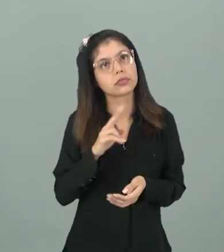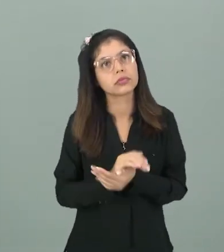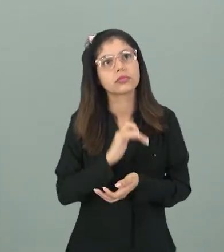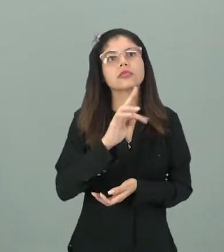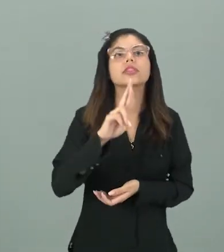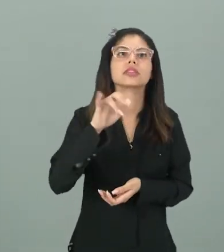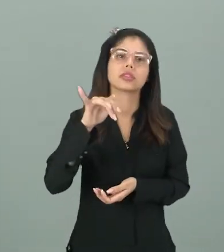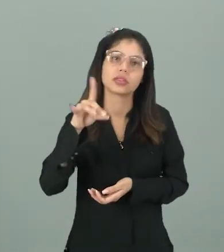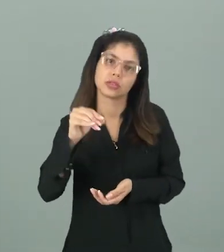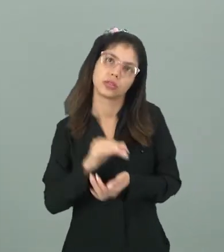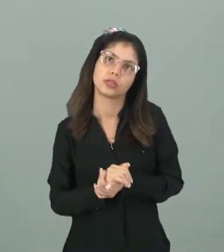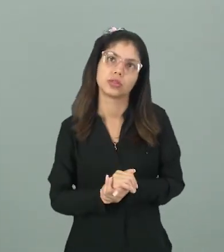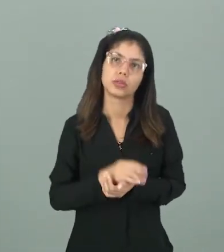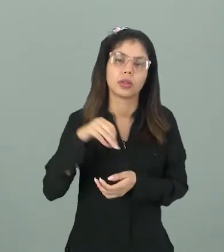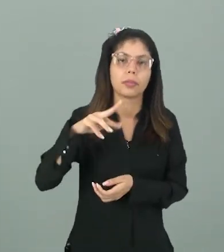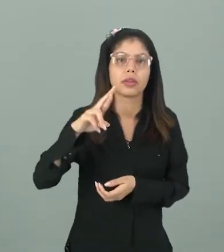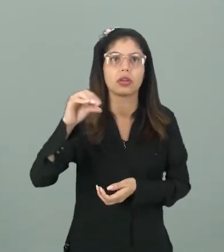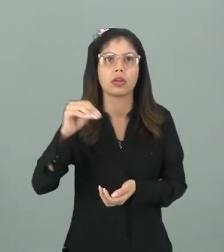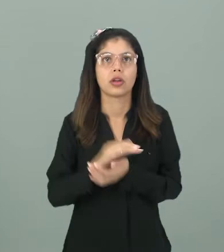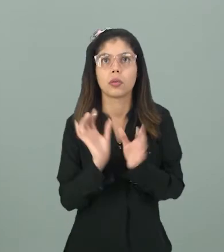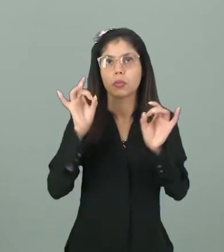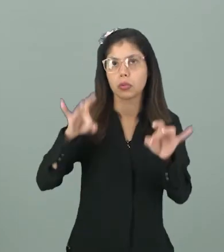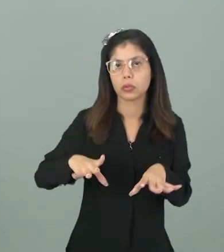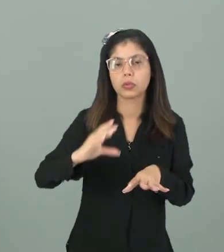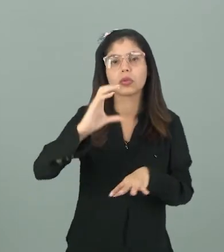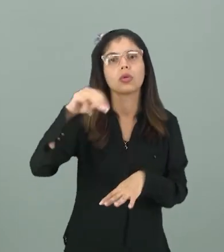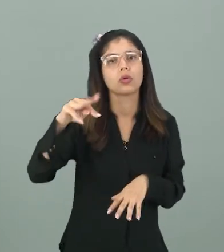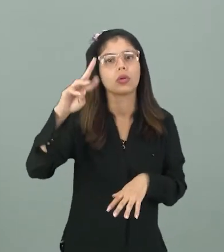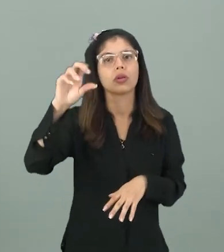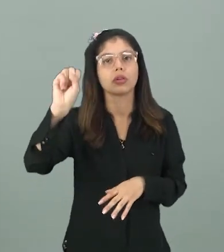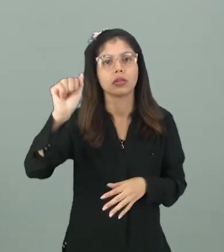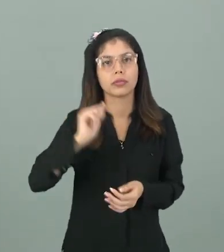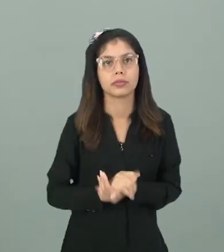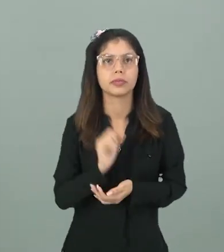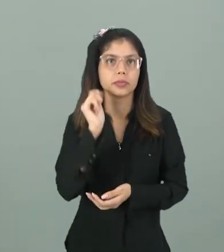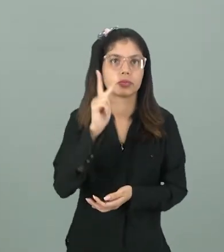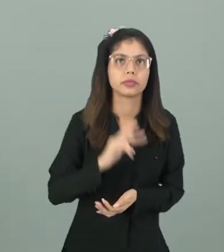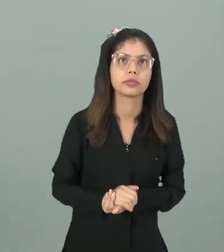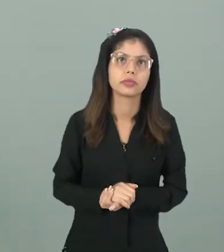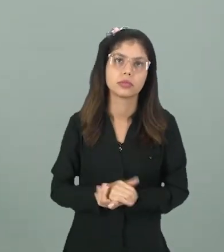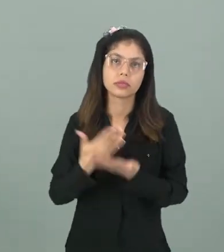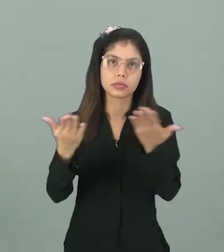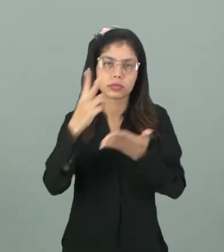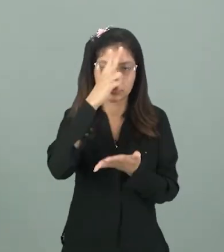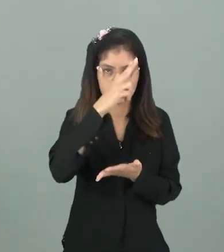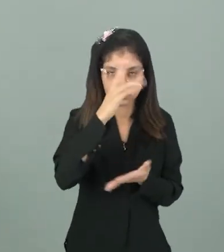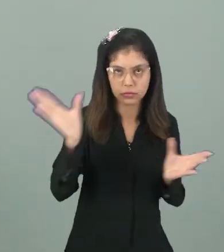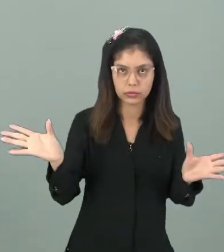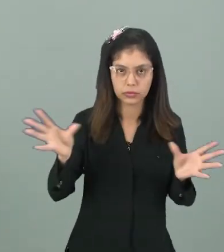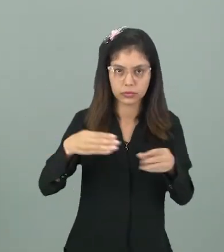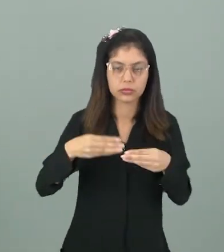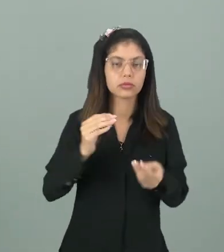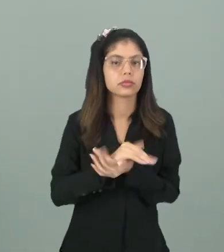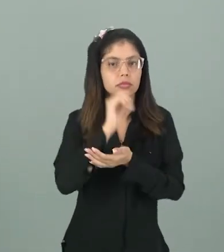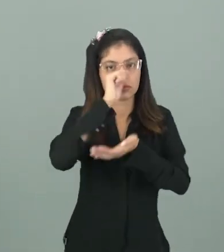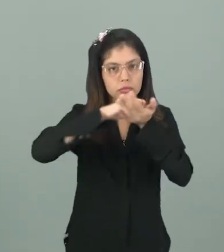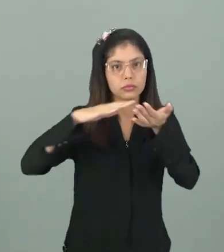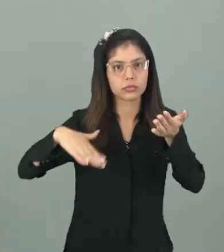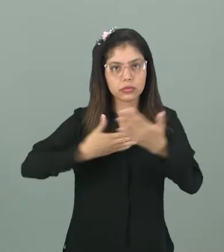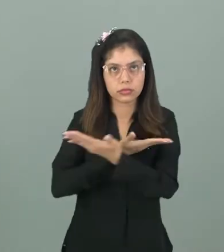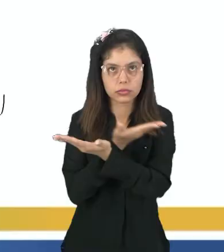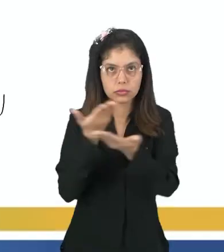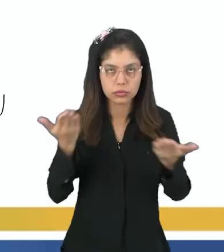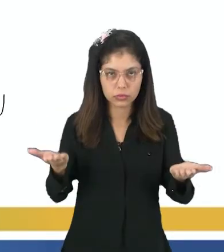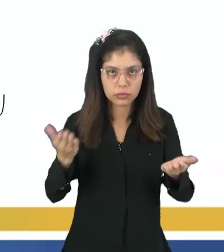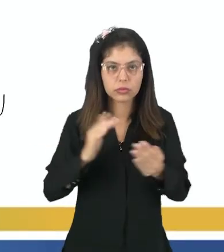asteroides, meteoros, meteoritos e por último aí os cometas, tá? E aí pra gente fechar, nós temos aí